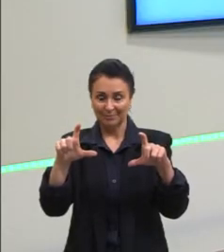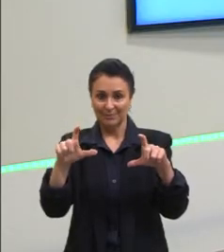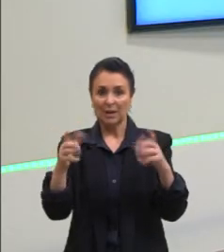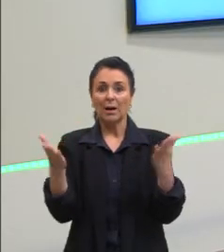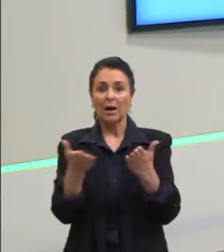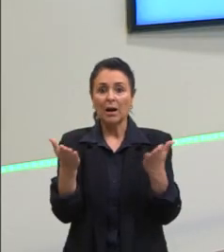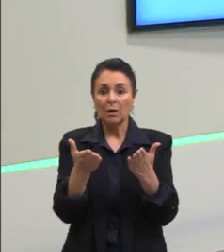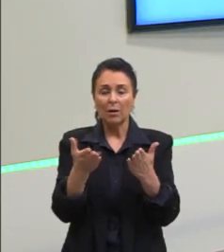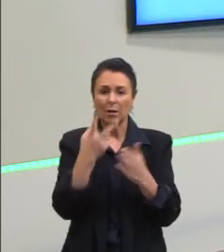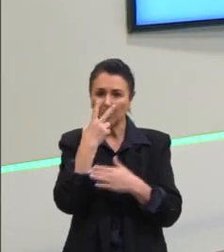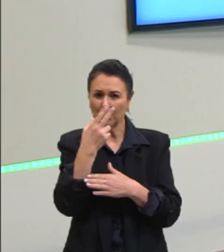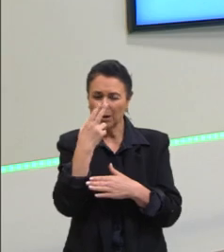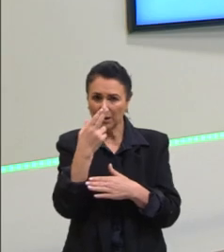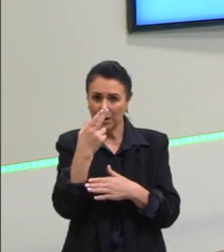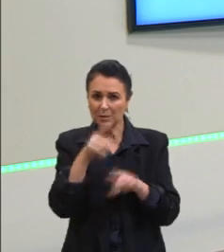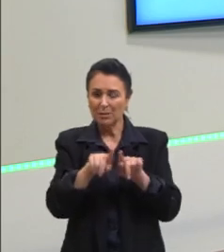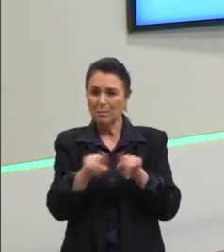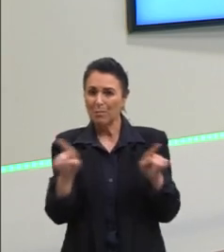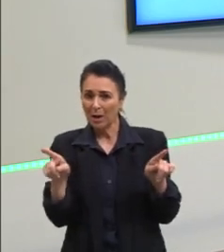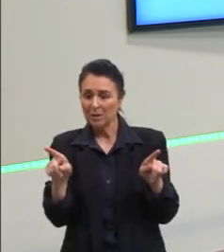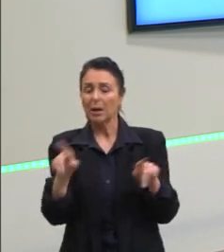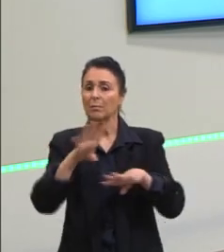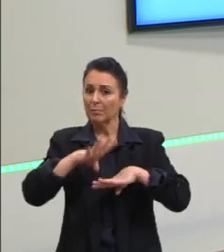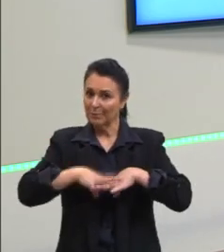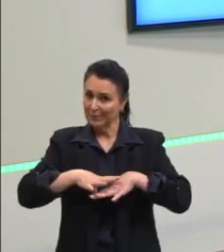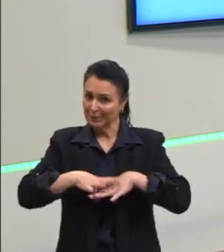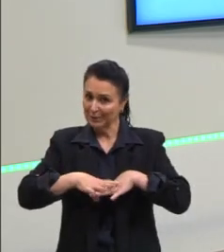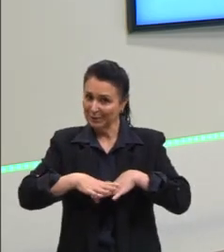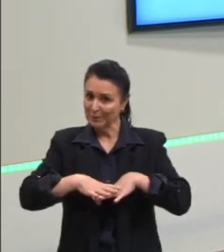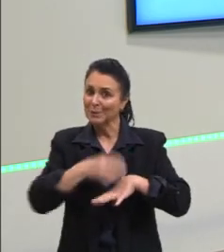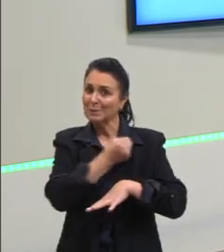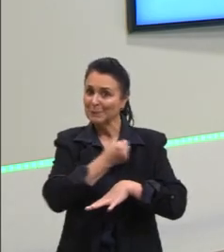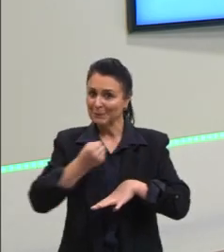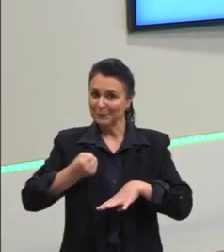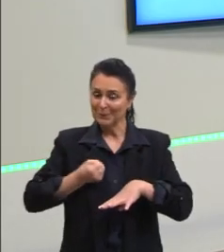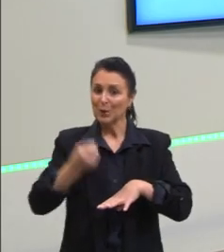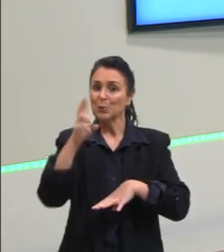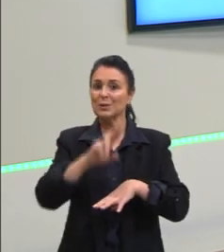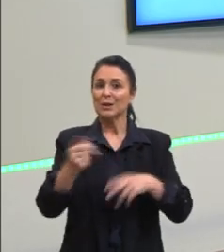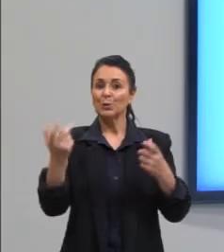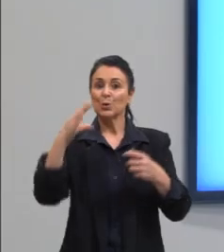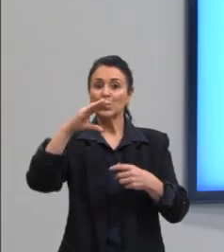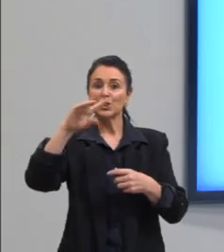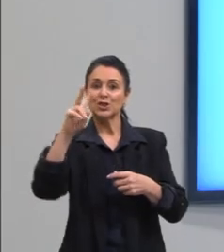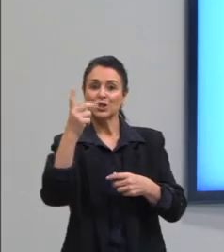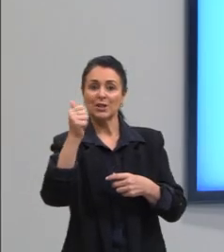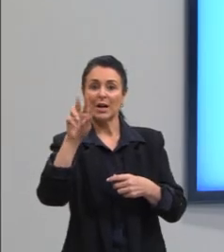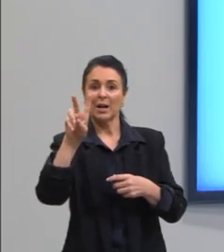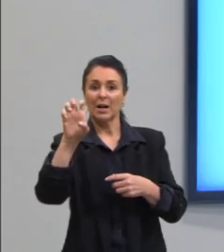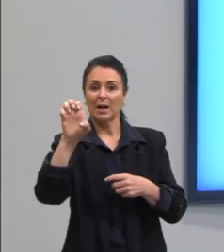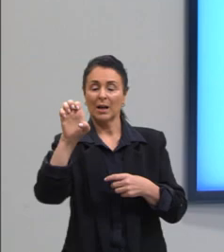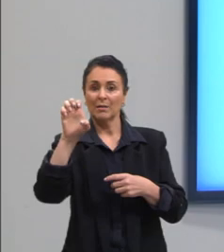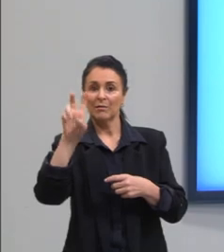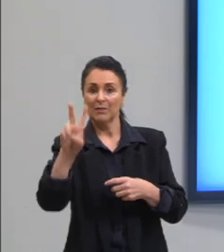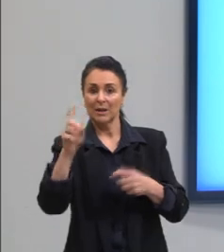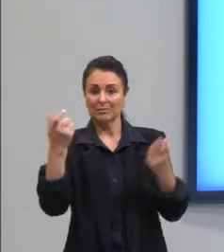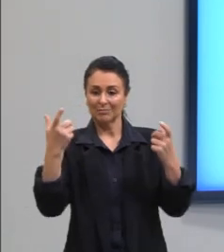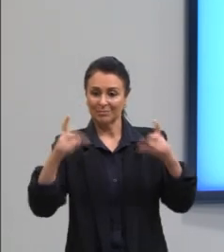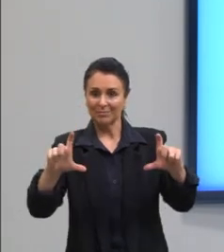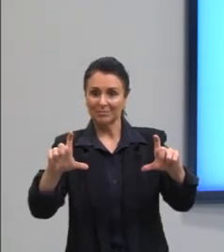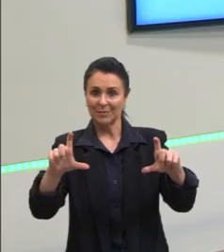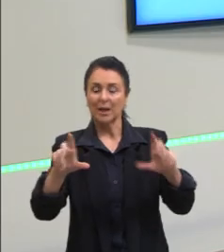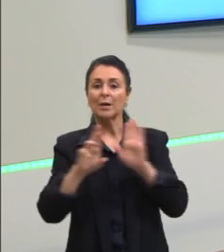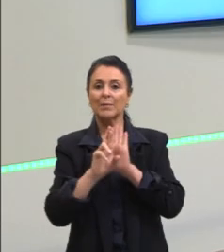parece não ser, mas é, notação matemática, a utilização de chaves para, então, representar o conjunto, então,